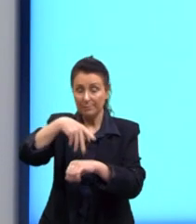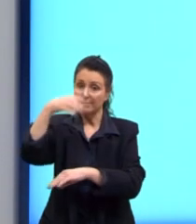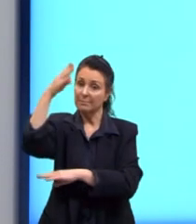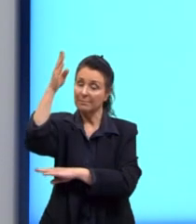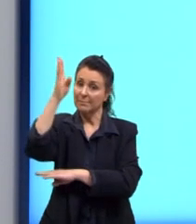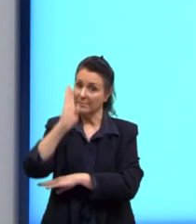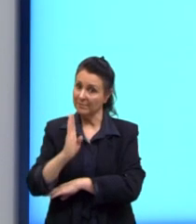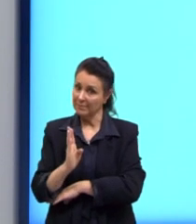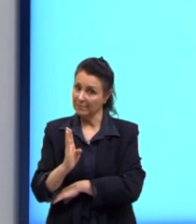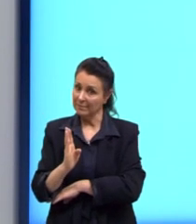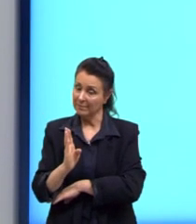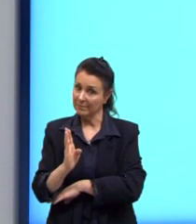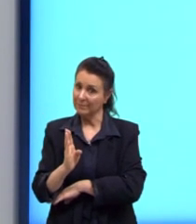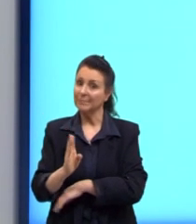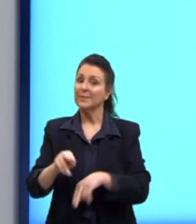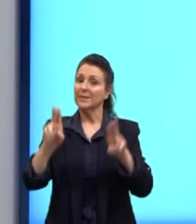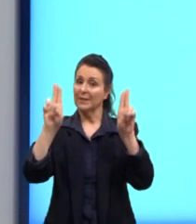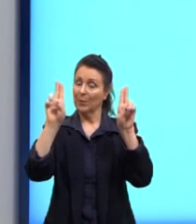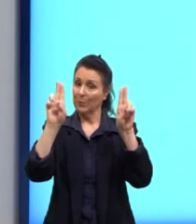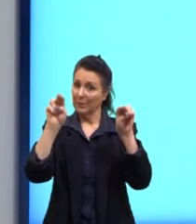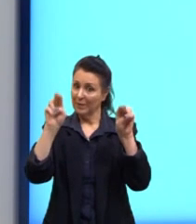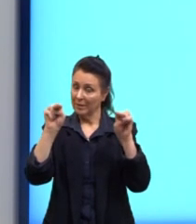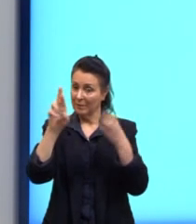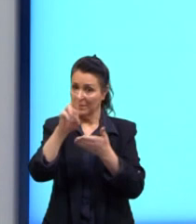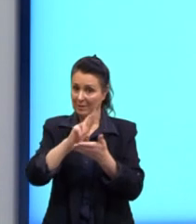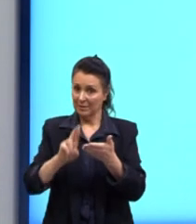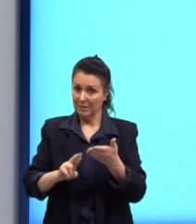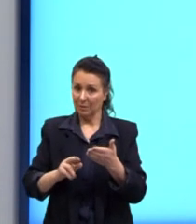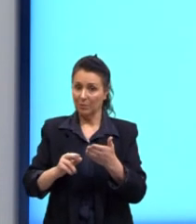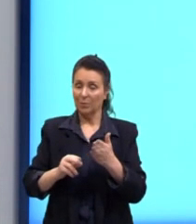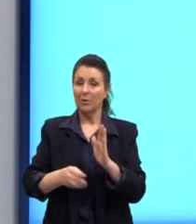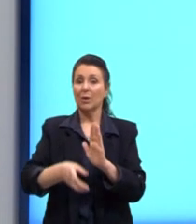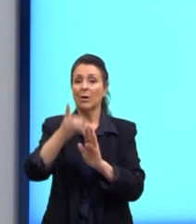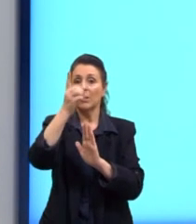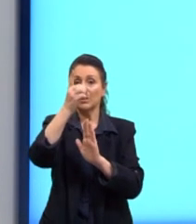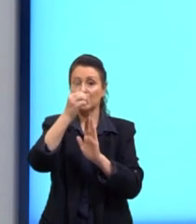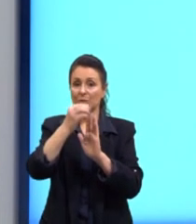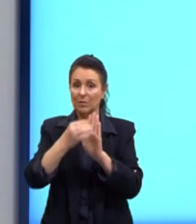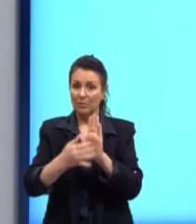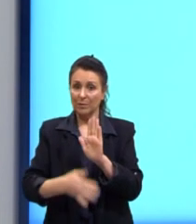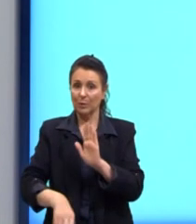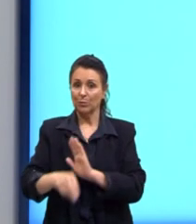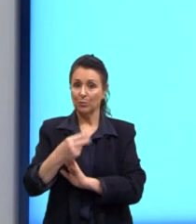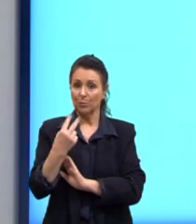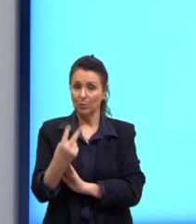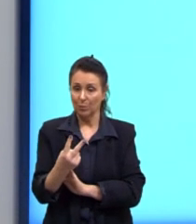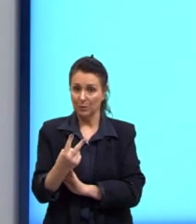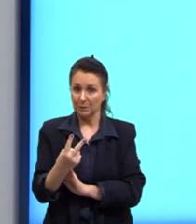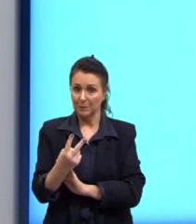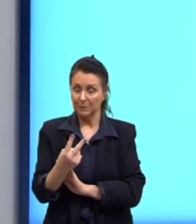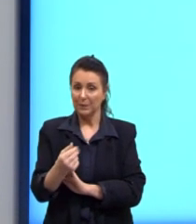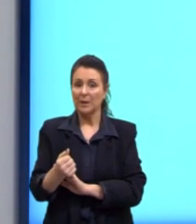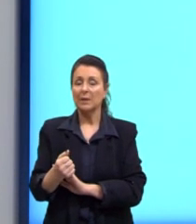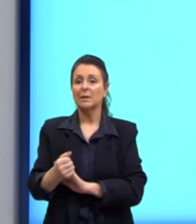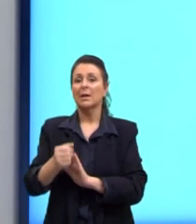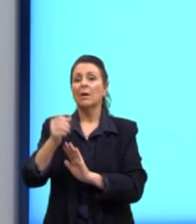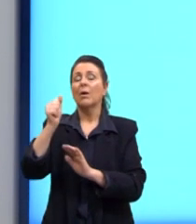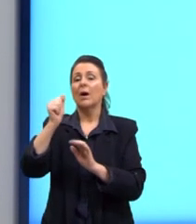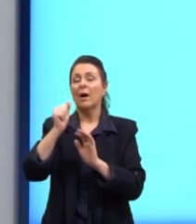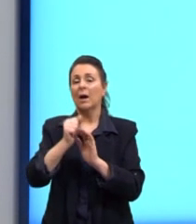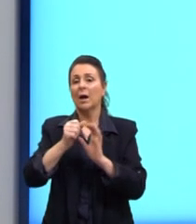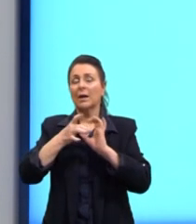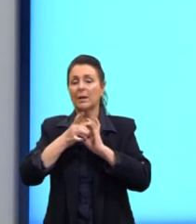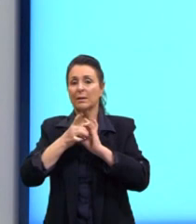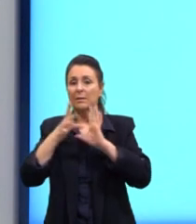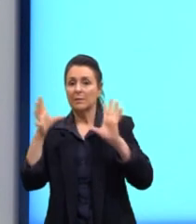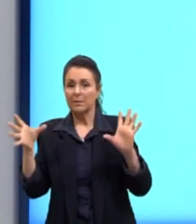citado lá no tema. Desenvolvimento 2. Contudo, a democratização do